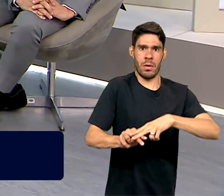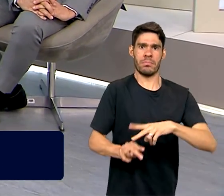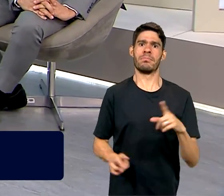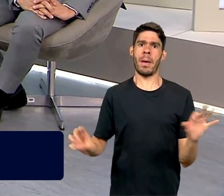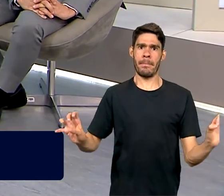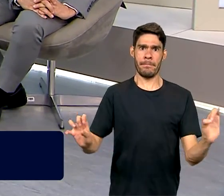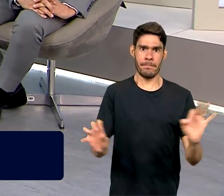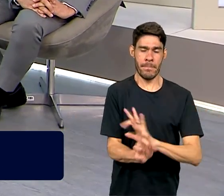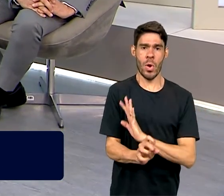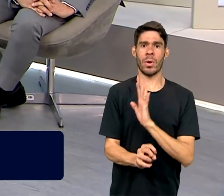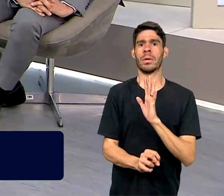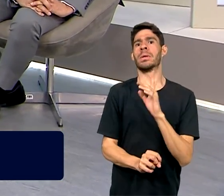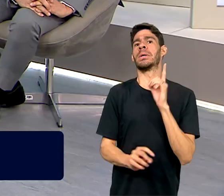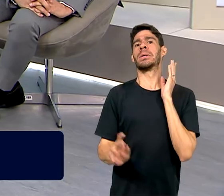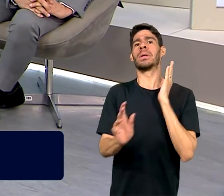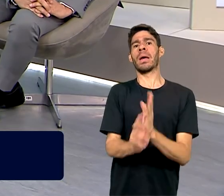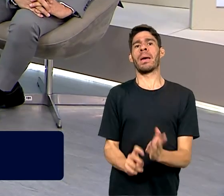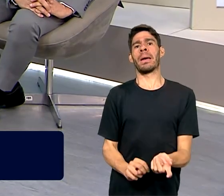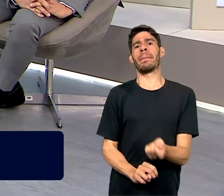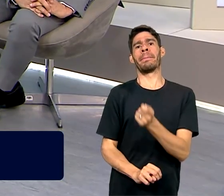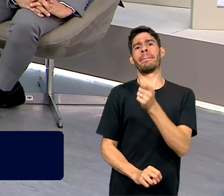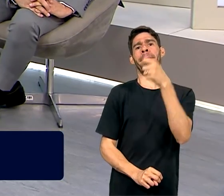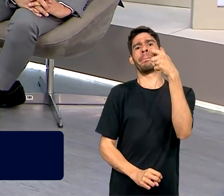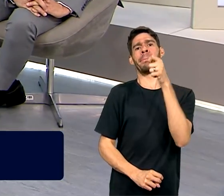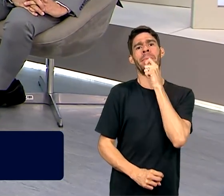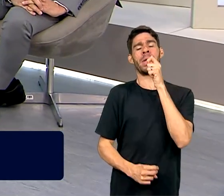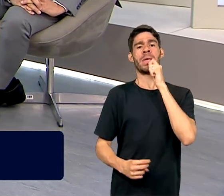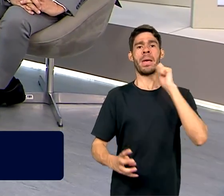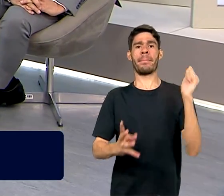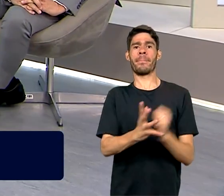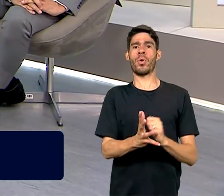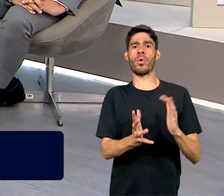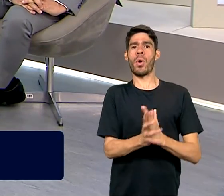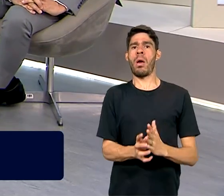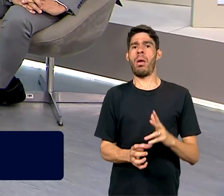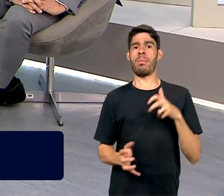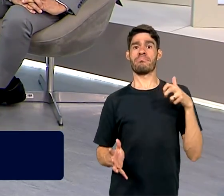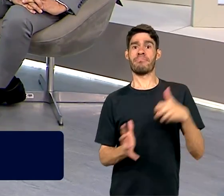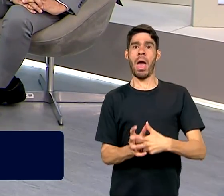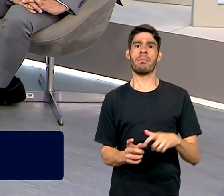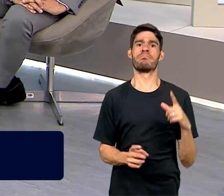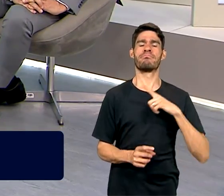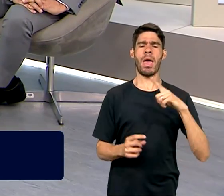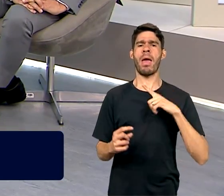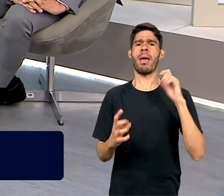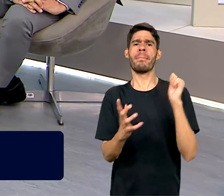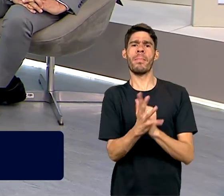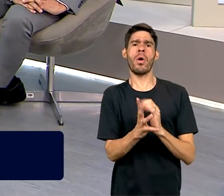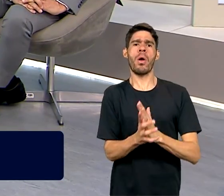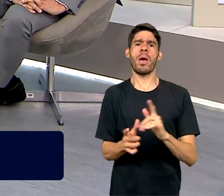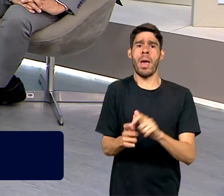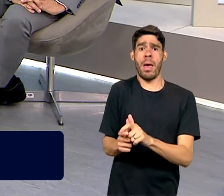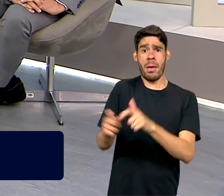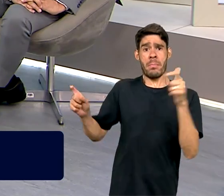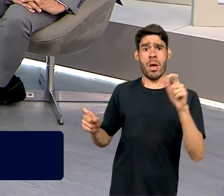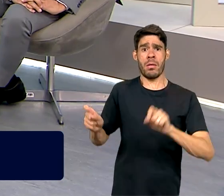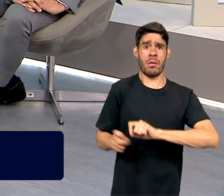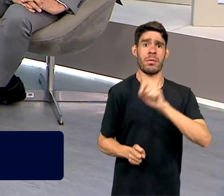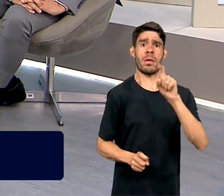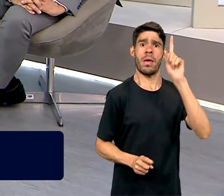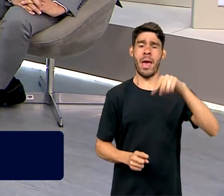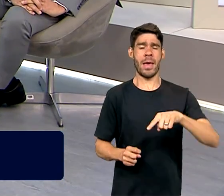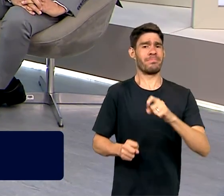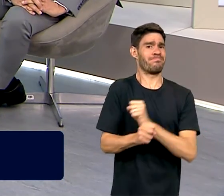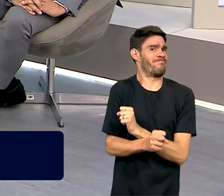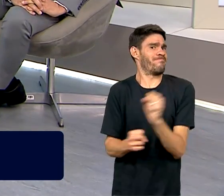terminou de cumprir a pena, descobriu que ainda precisaria pagar uma multa de natureza penal. Essas multas, na grande maioria das vezes, são